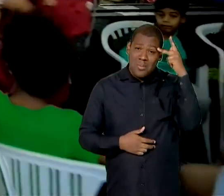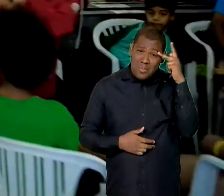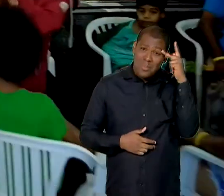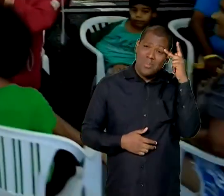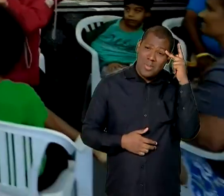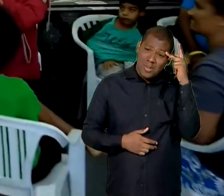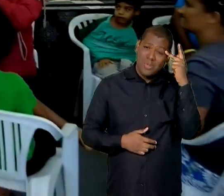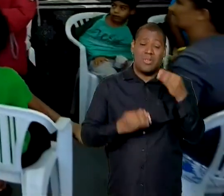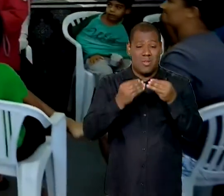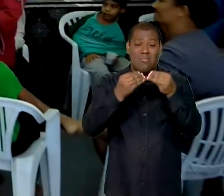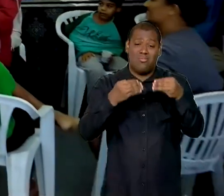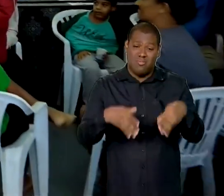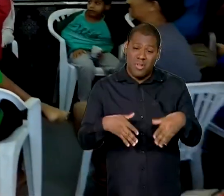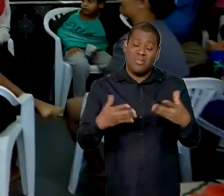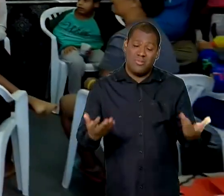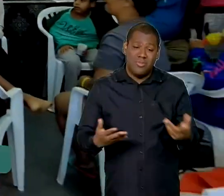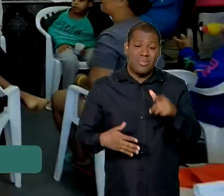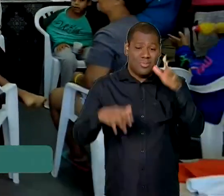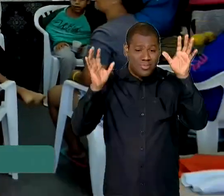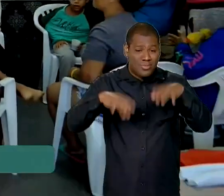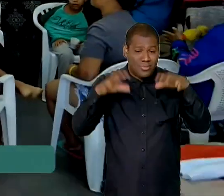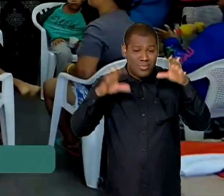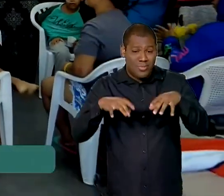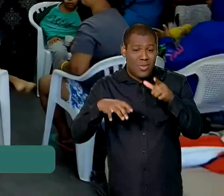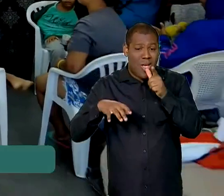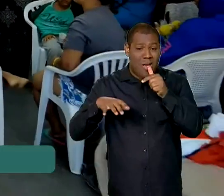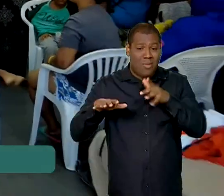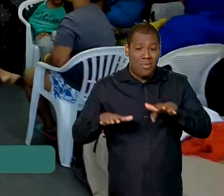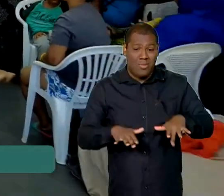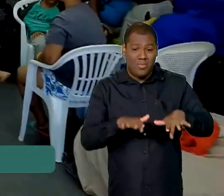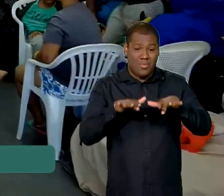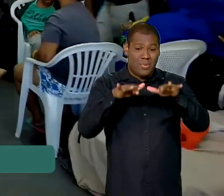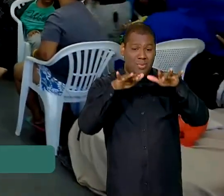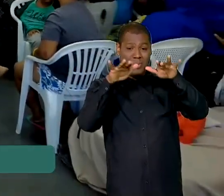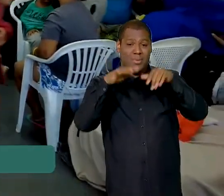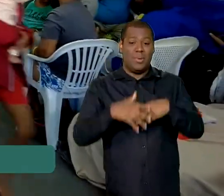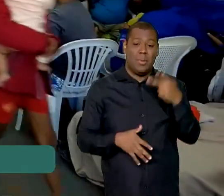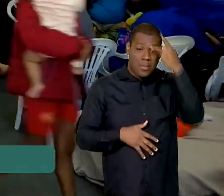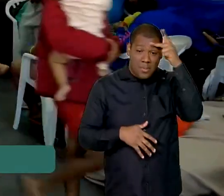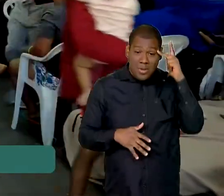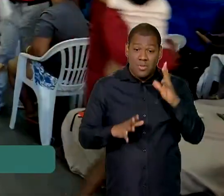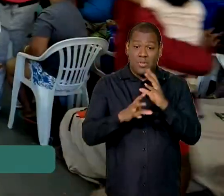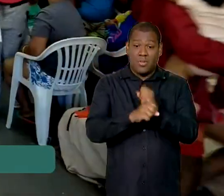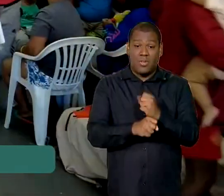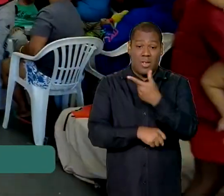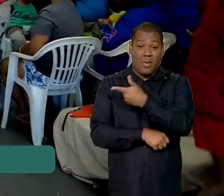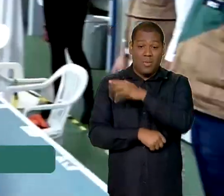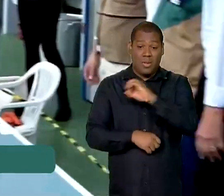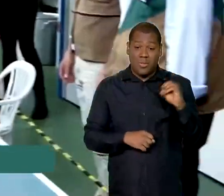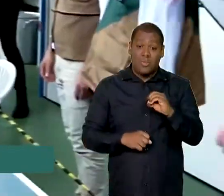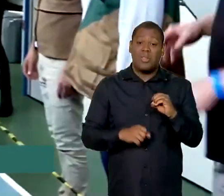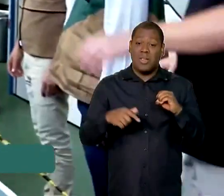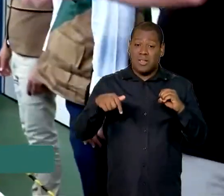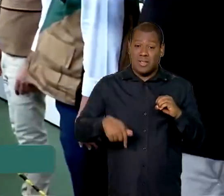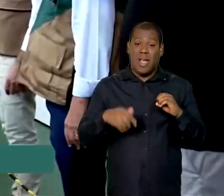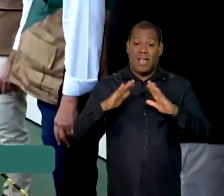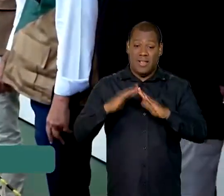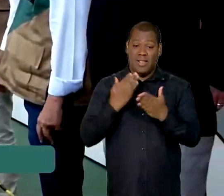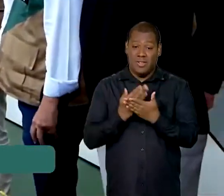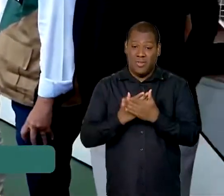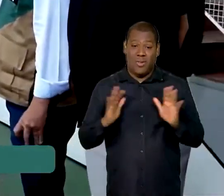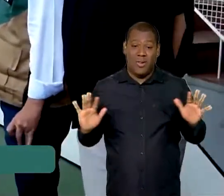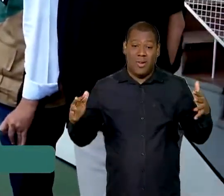invadida pela incerteza. São 200 pessoas que aqui encontraram acolhimento. O ministro do